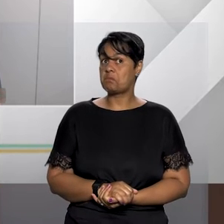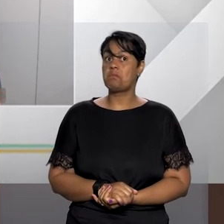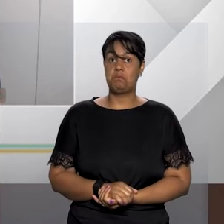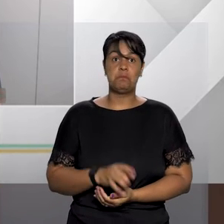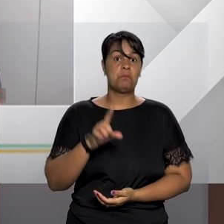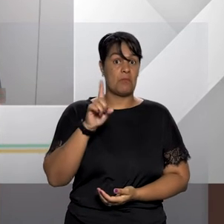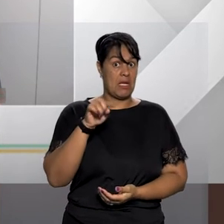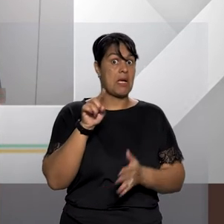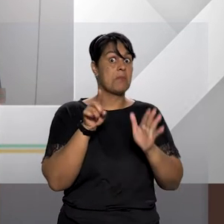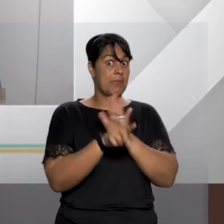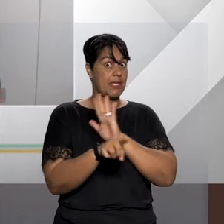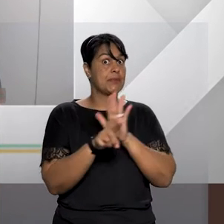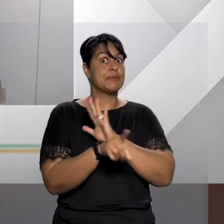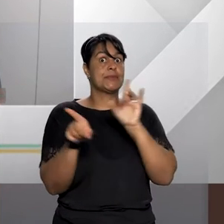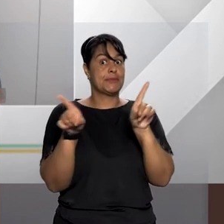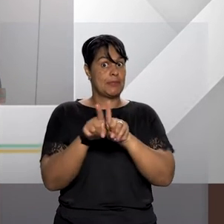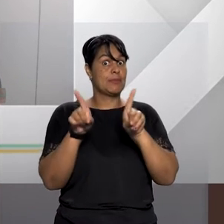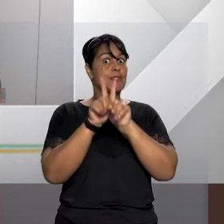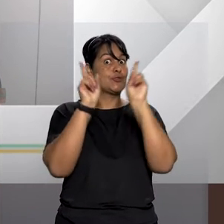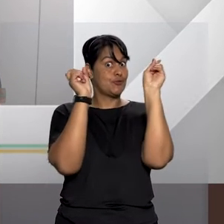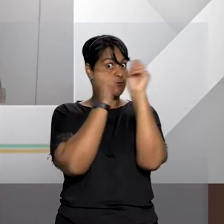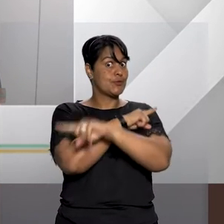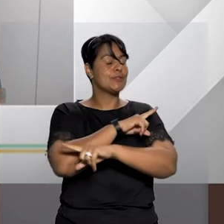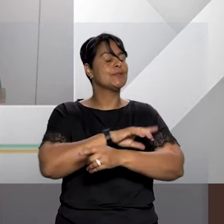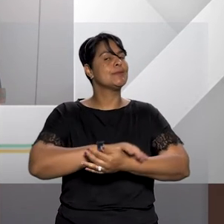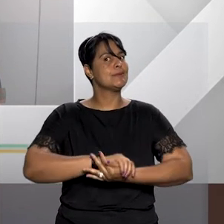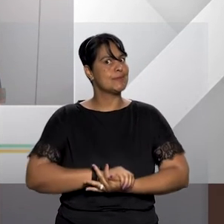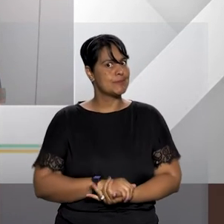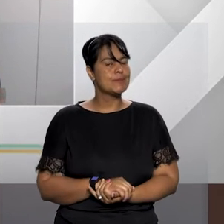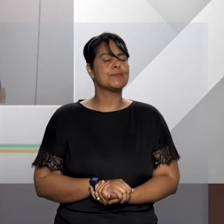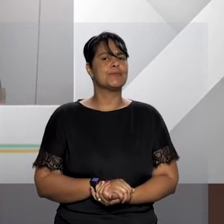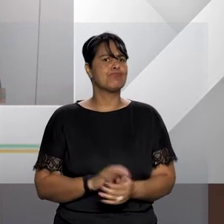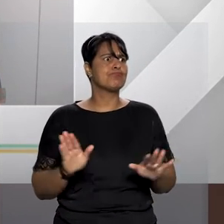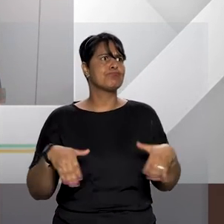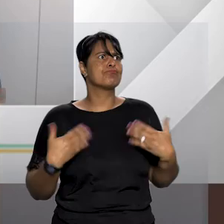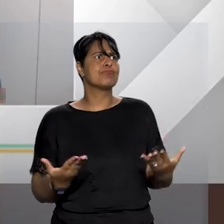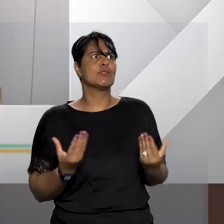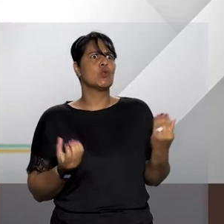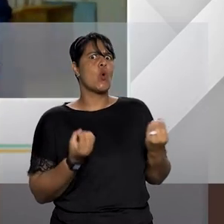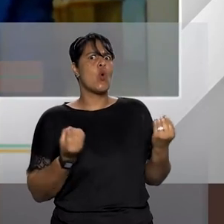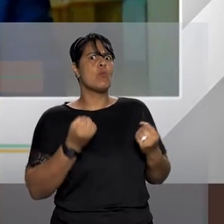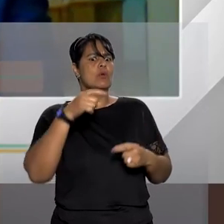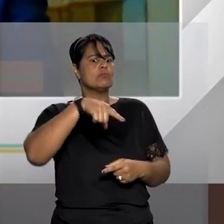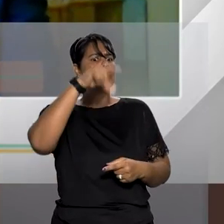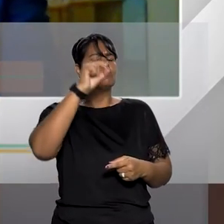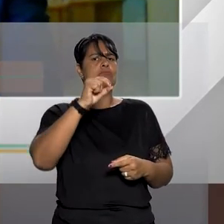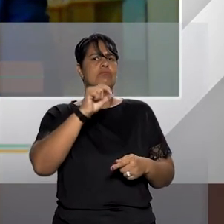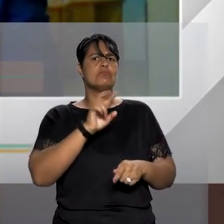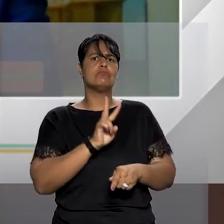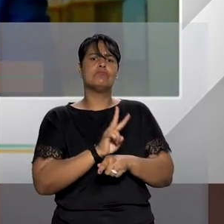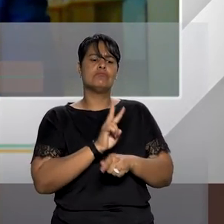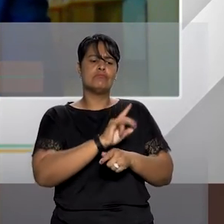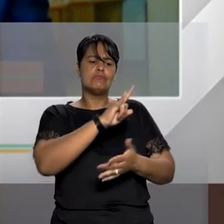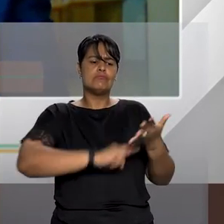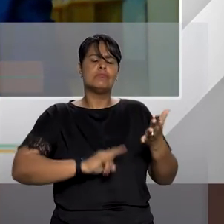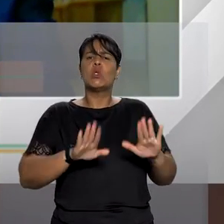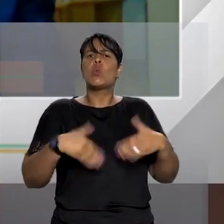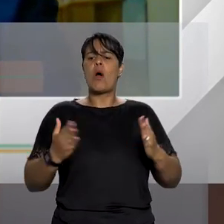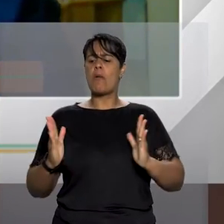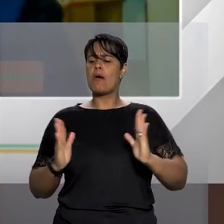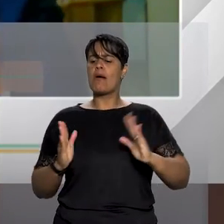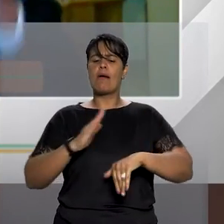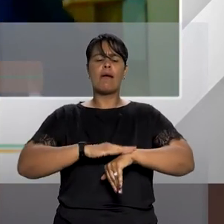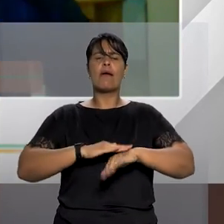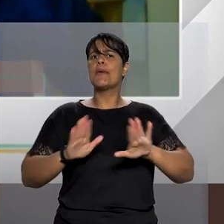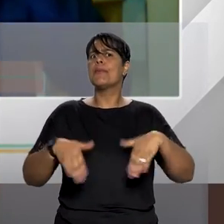das mais complicadas, quer dizer, quais são os requisitos decisórios para definir uma medida protetiva e por quanto período, quanto prazo de tempo ela